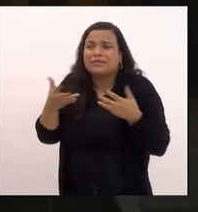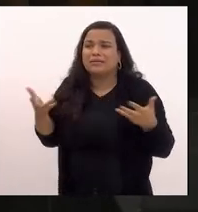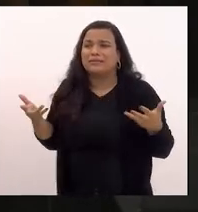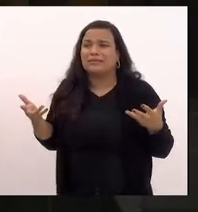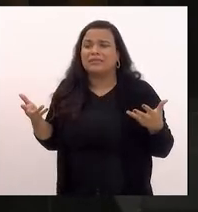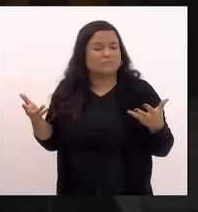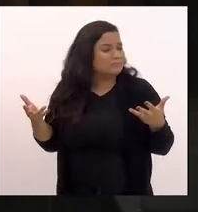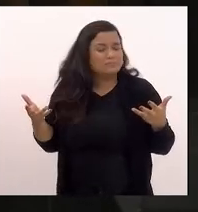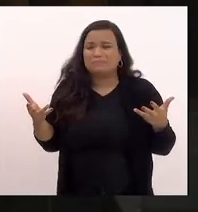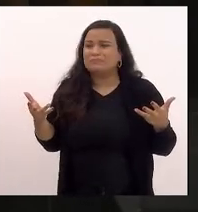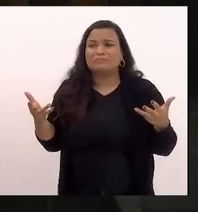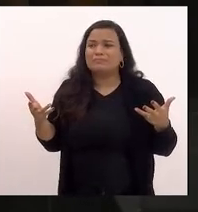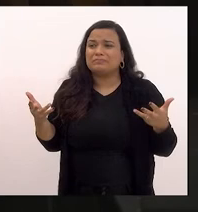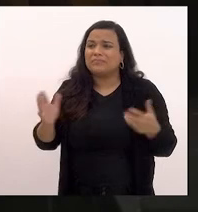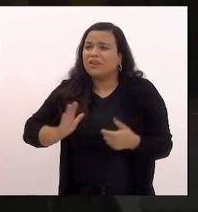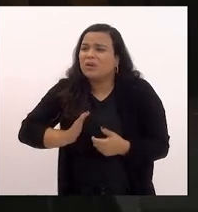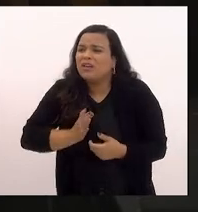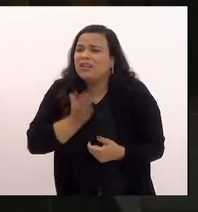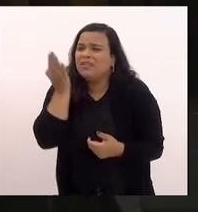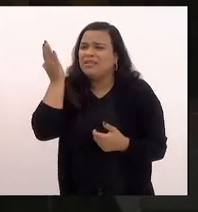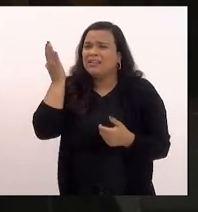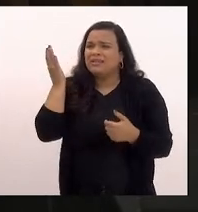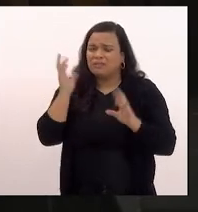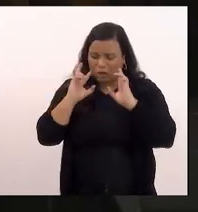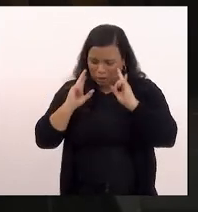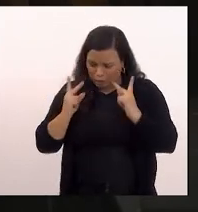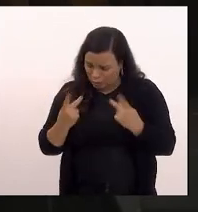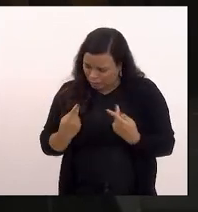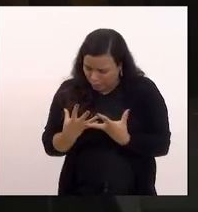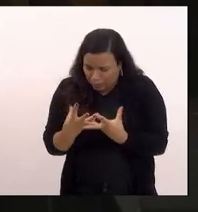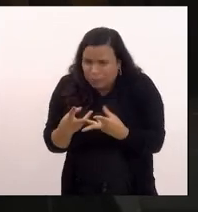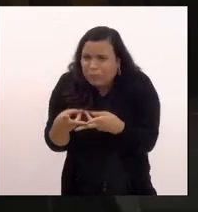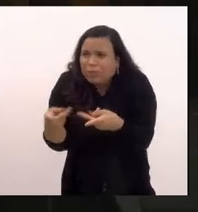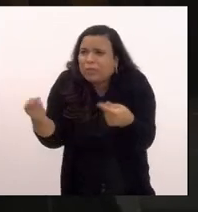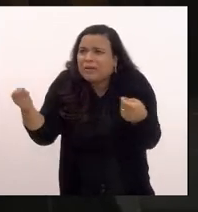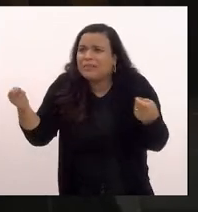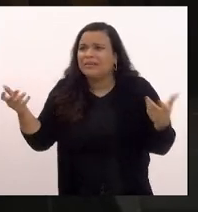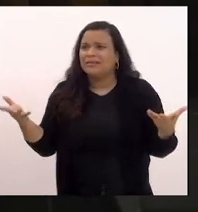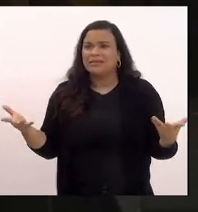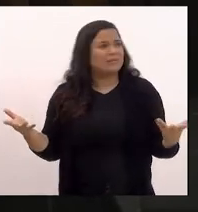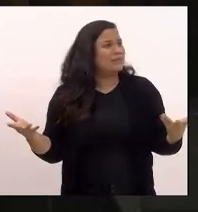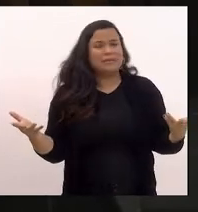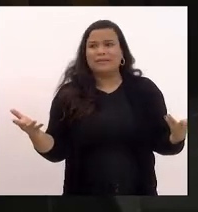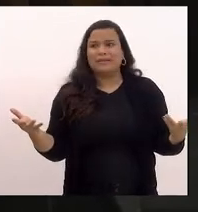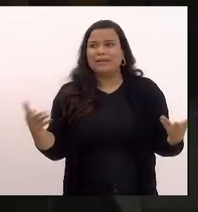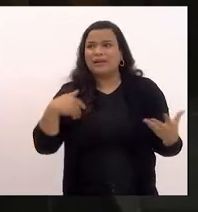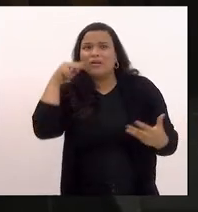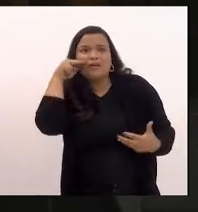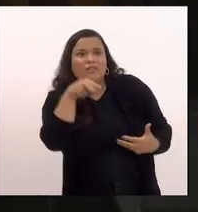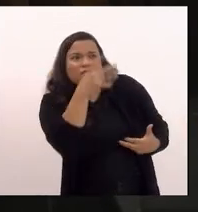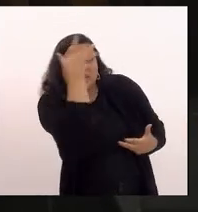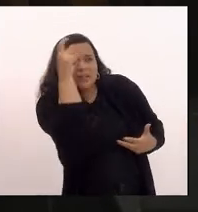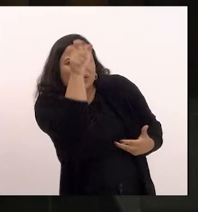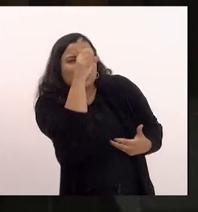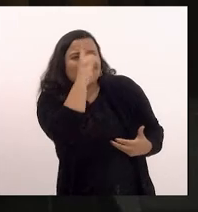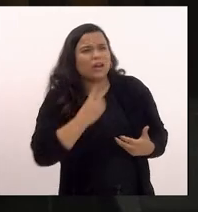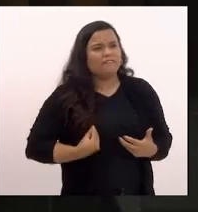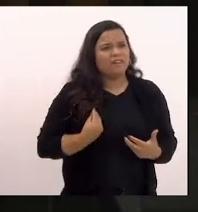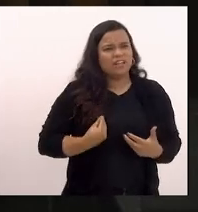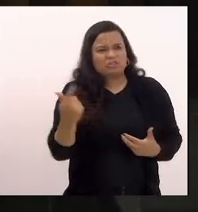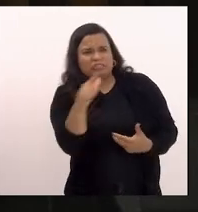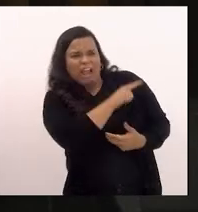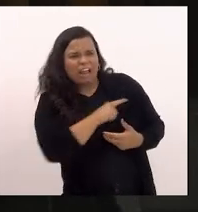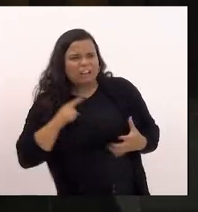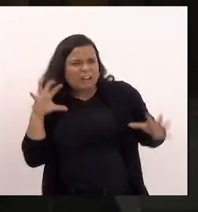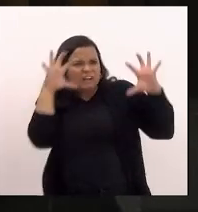aquilo é um retrato da barbárie de uma humanidade que se desumaniza que não consegue ver no outro o direito à vida que não